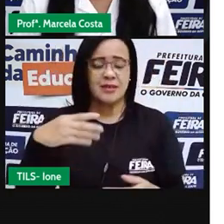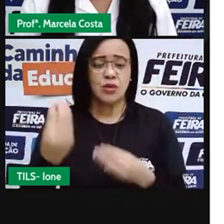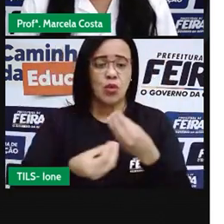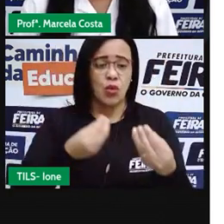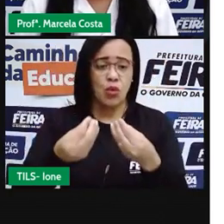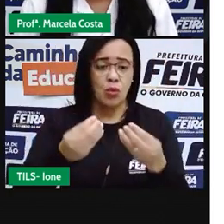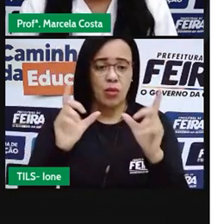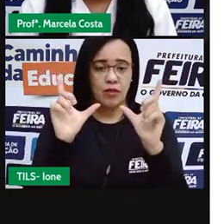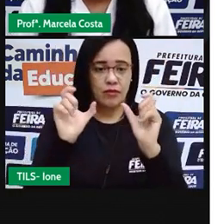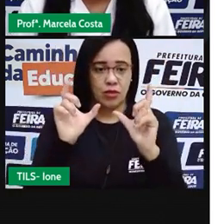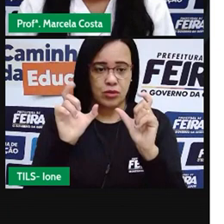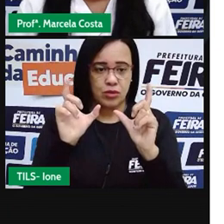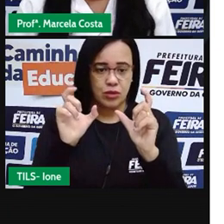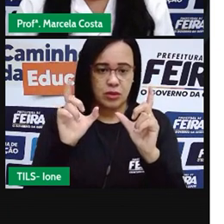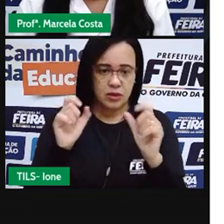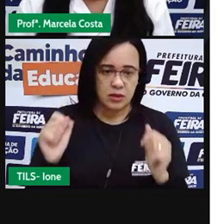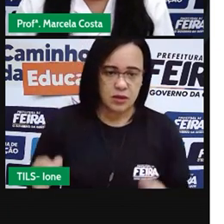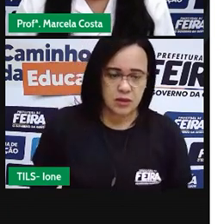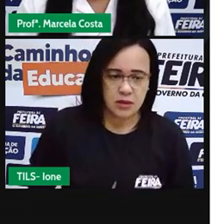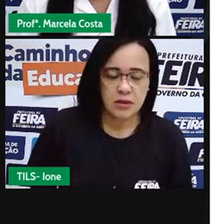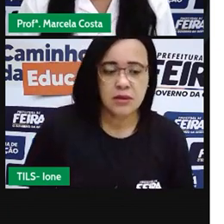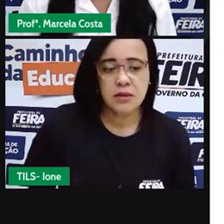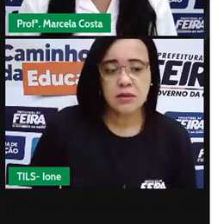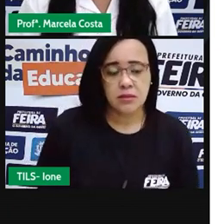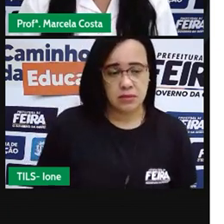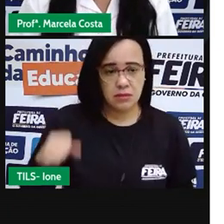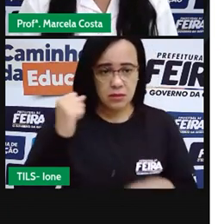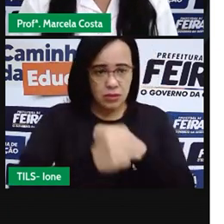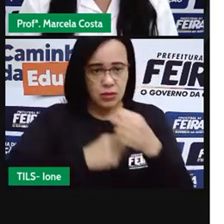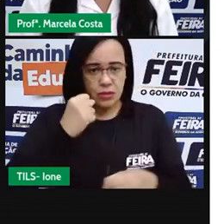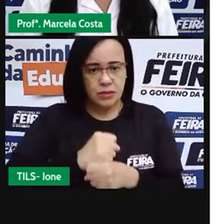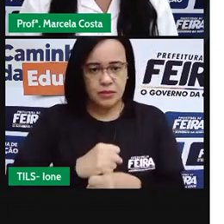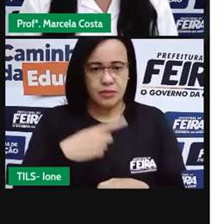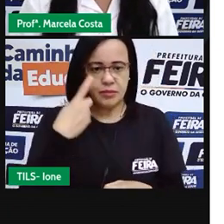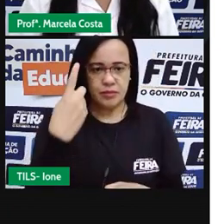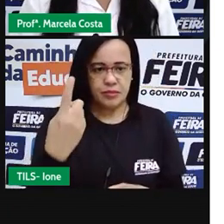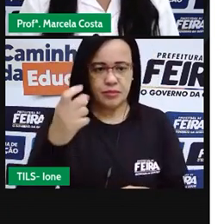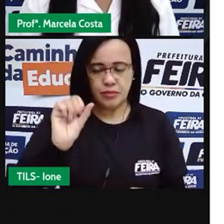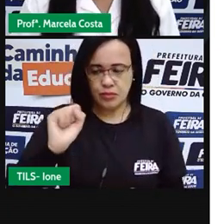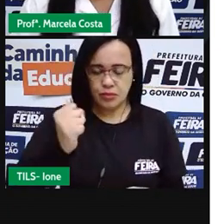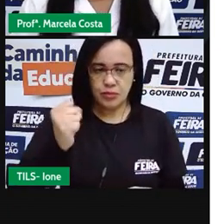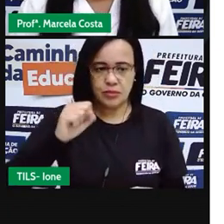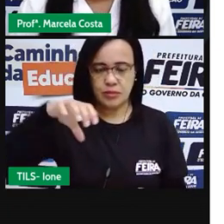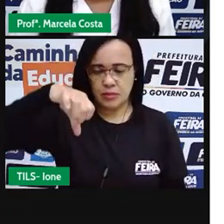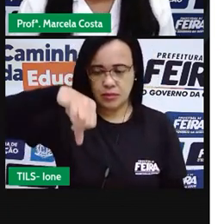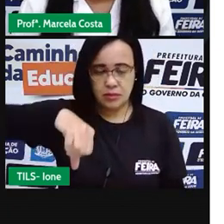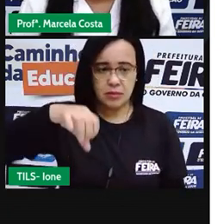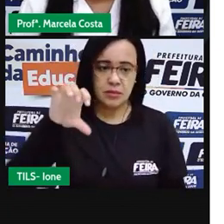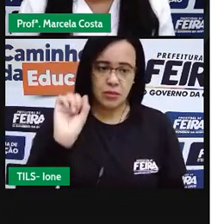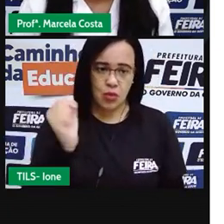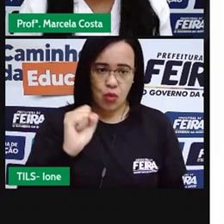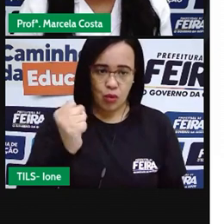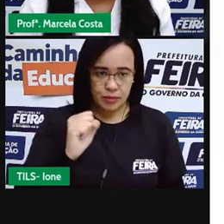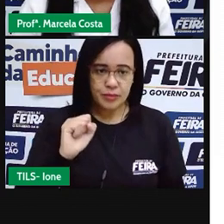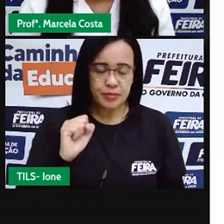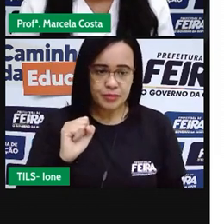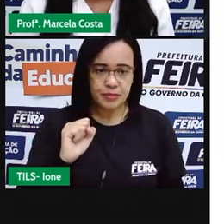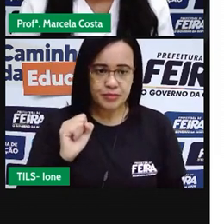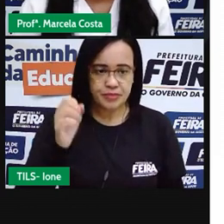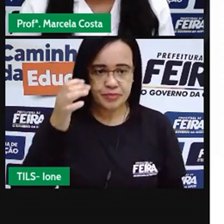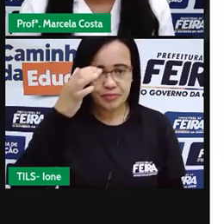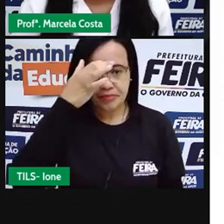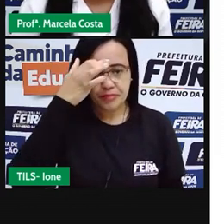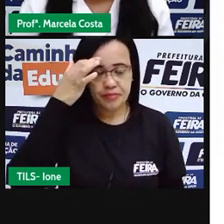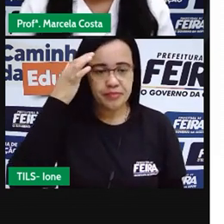da catedral em 1868. Vejam que é uma